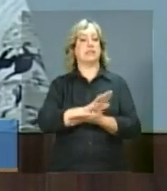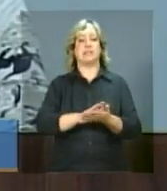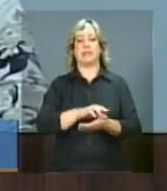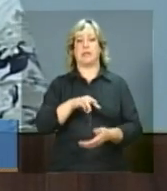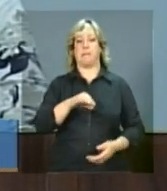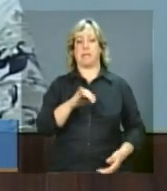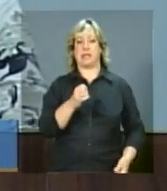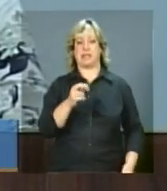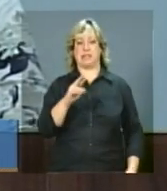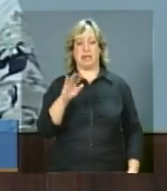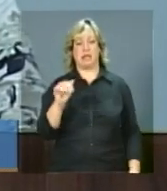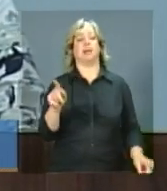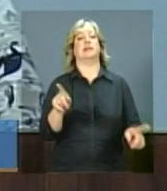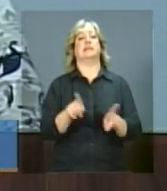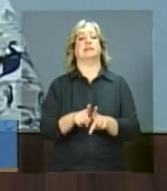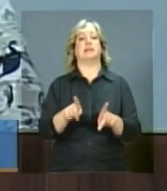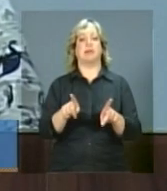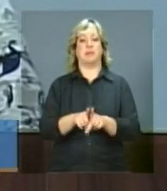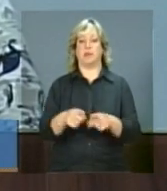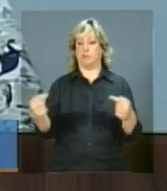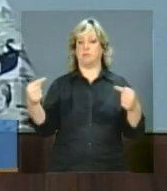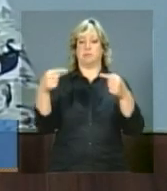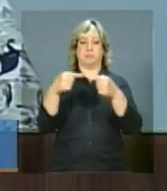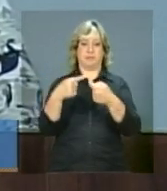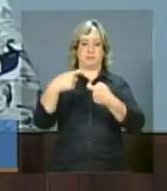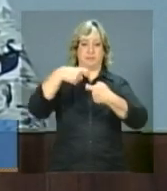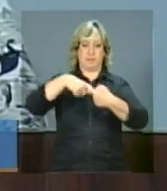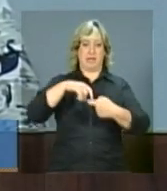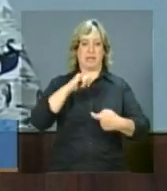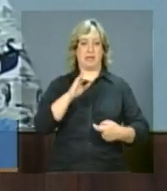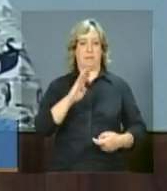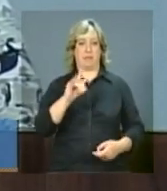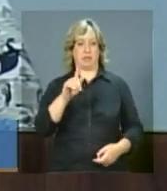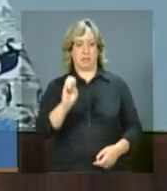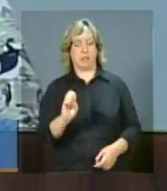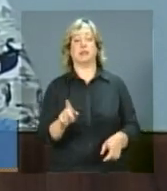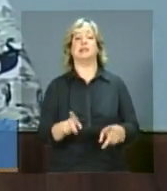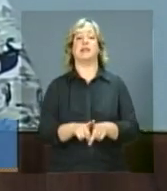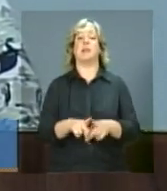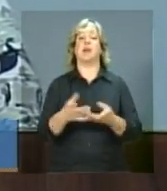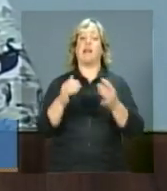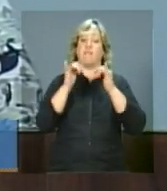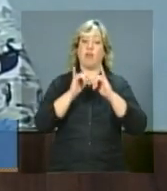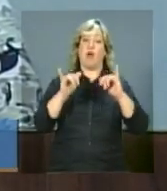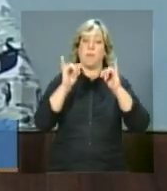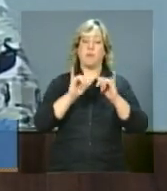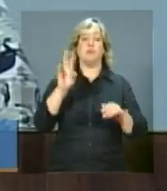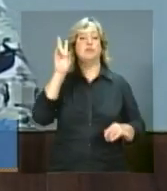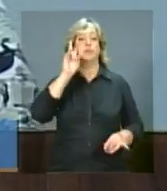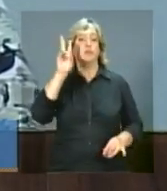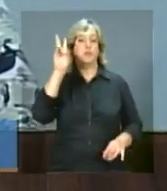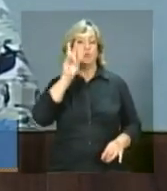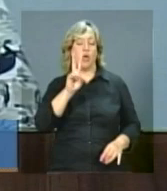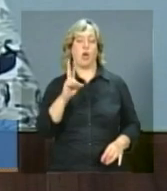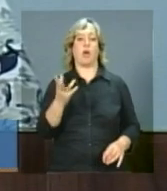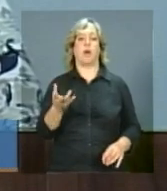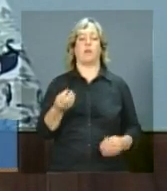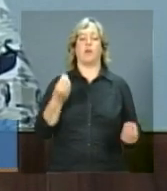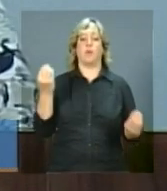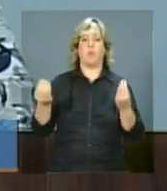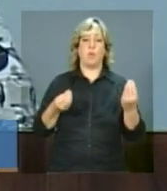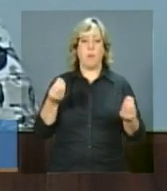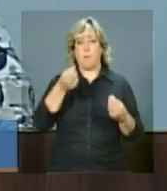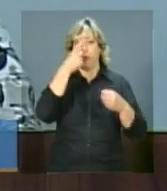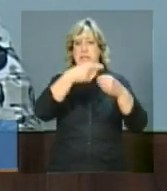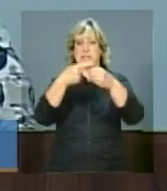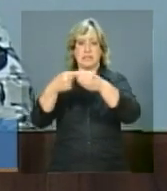que também dá acesso à página do IBGE. E os dados com relação às estimativas que os